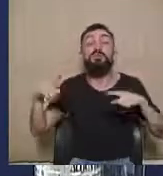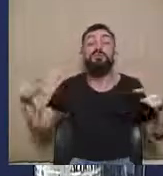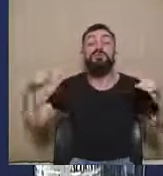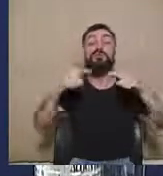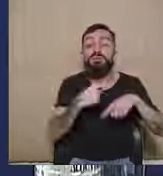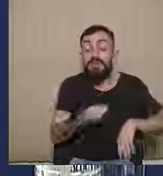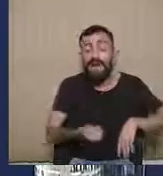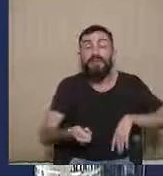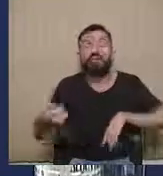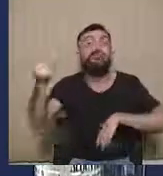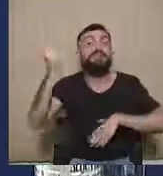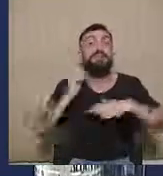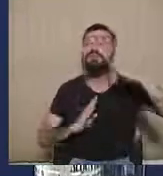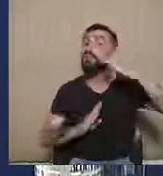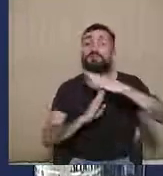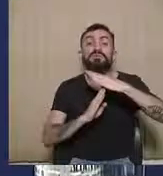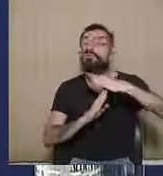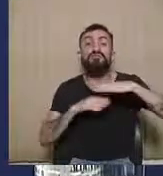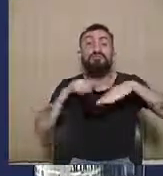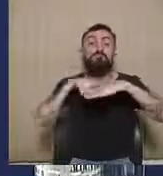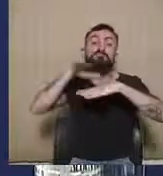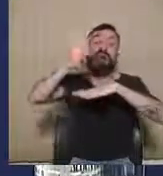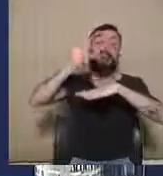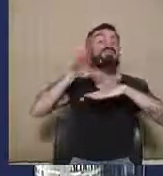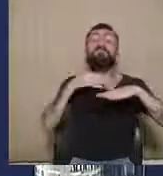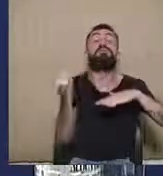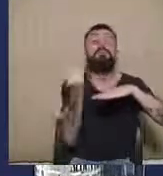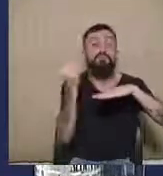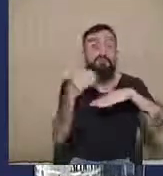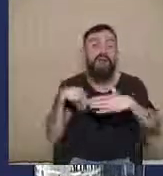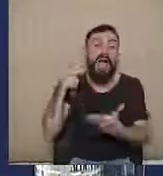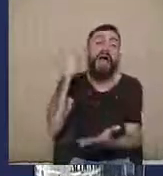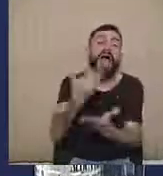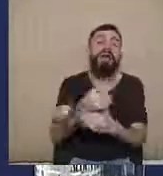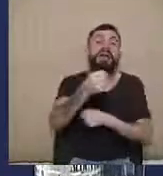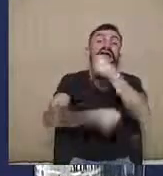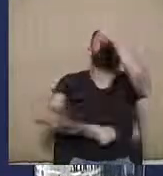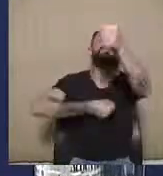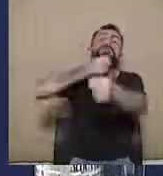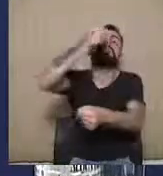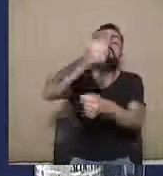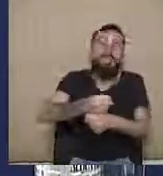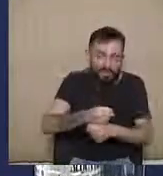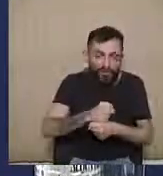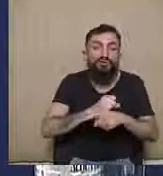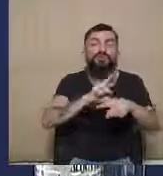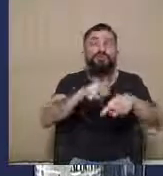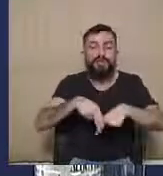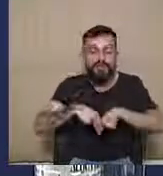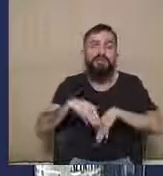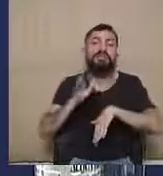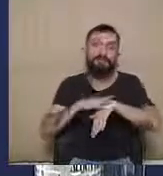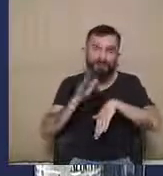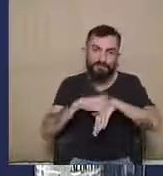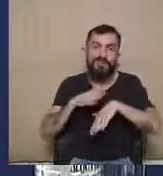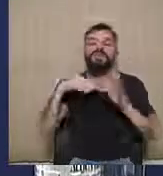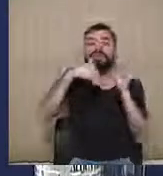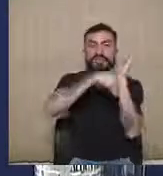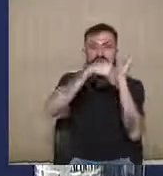acima do limite. Aqui o prazo vai ser até o término do ano seguinte das eleições, em razão do sigilo fiscal